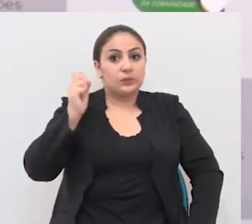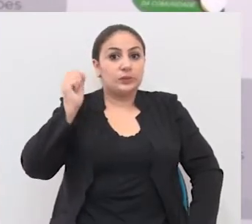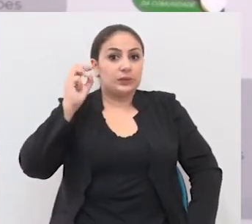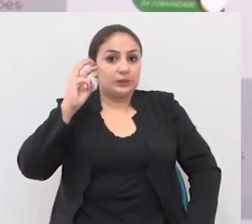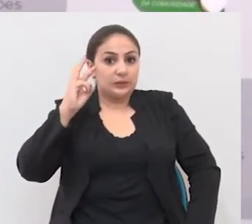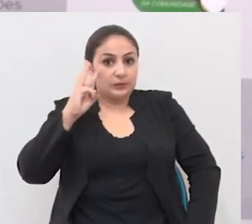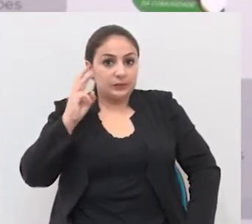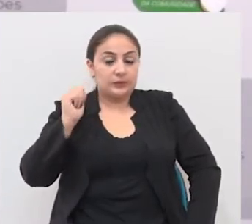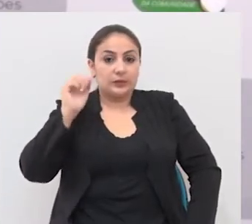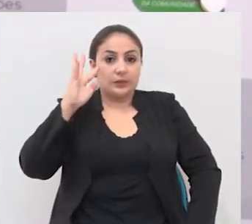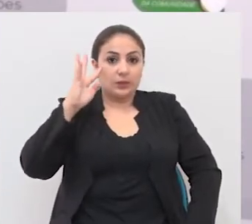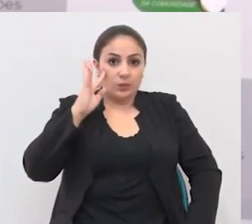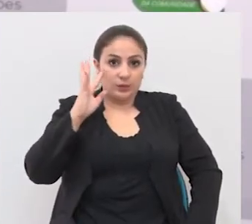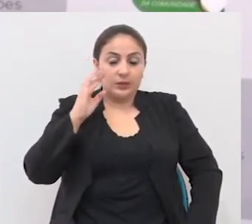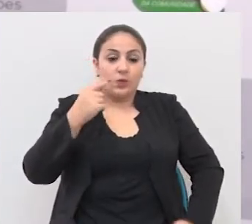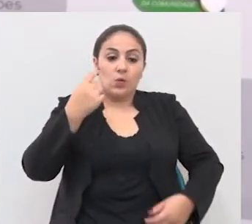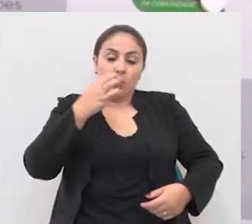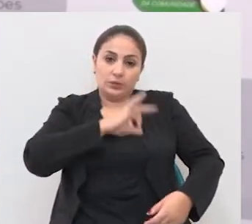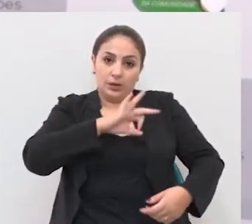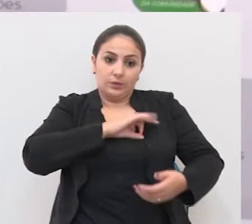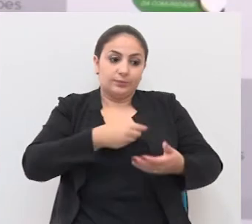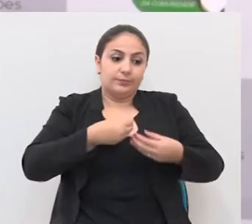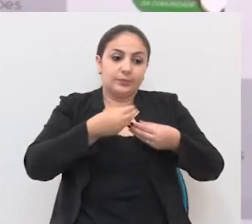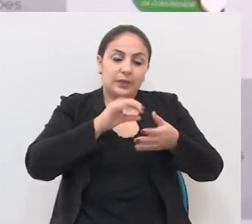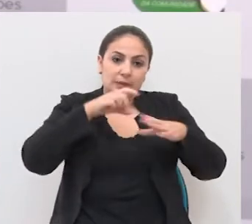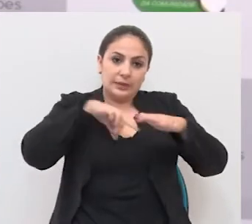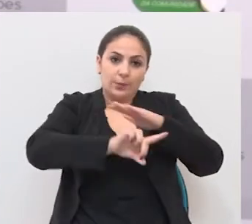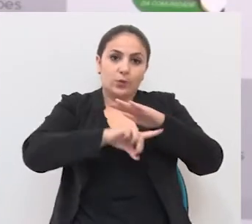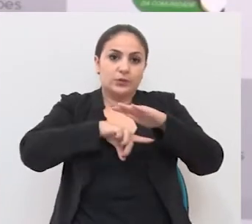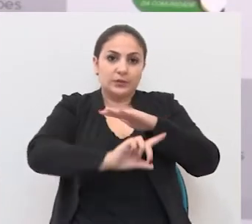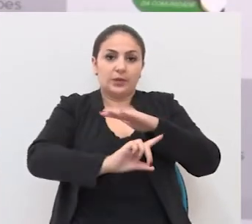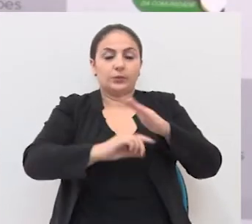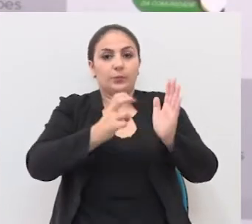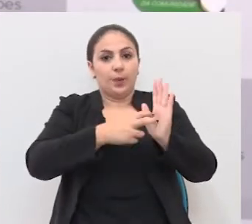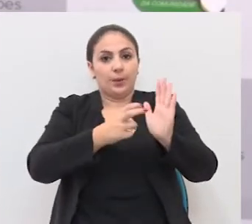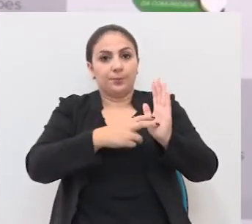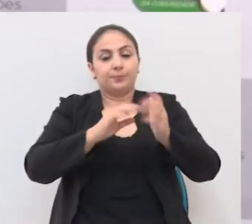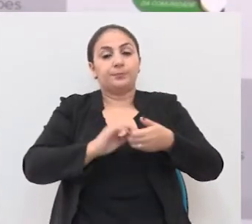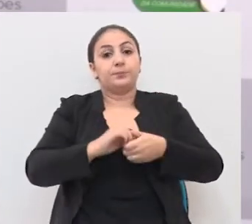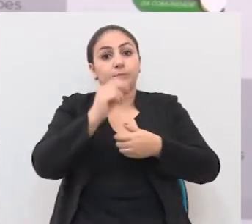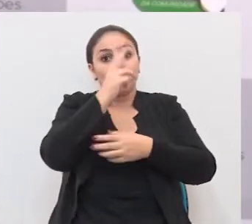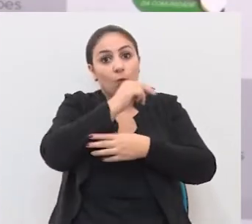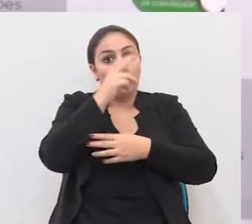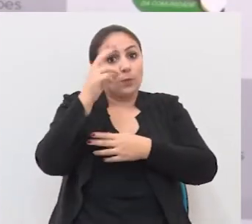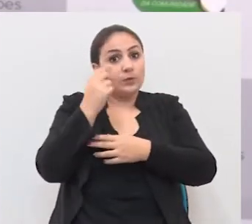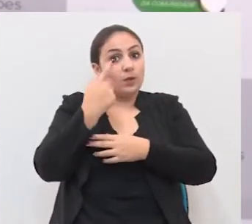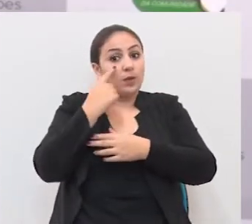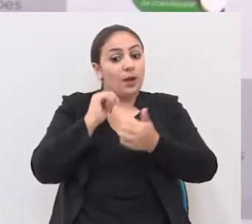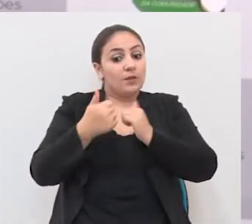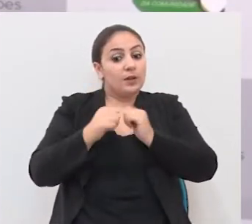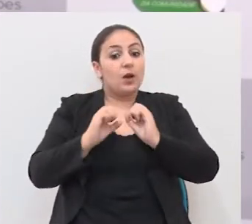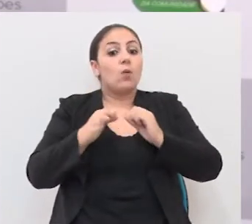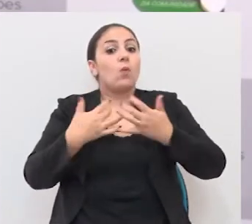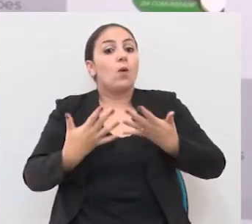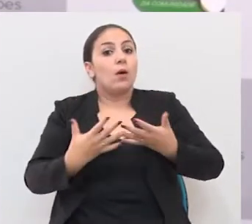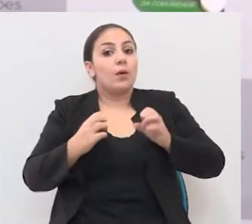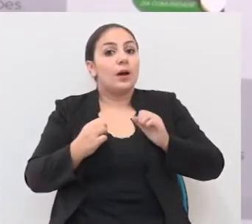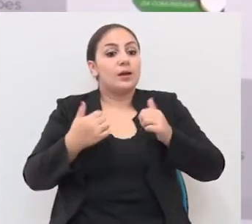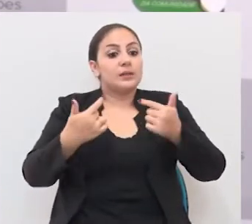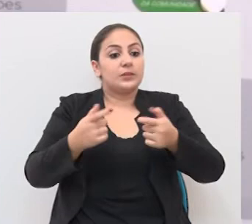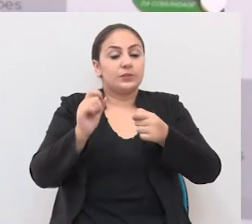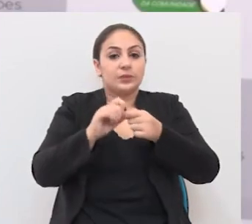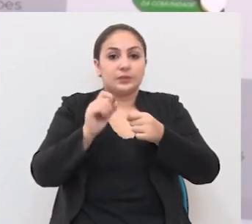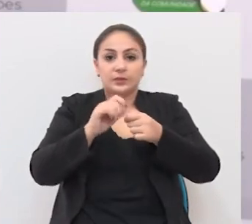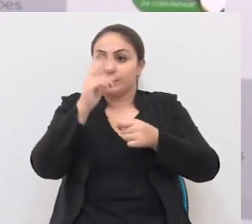quarta-feira, os salários serão depositados para os trabalhadores. E o município avalia que atitude tomará